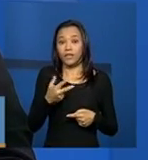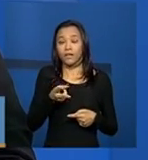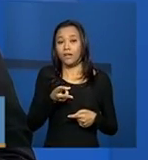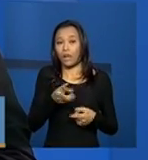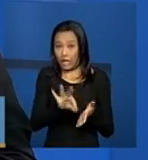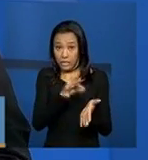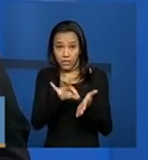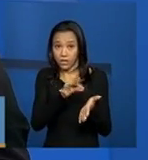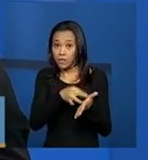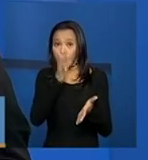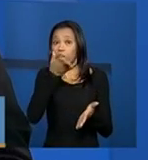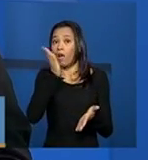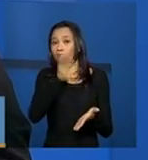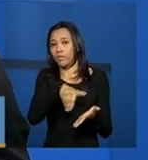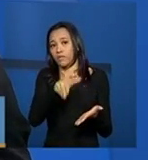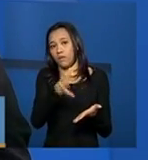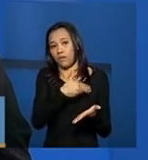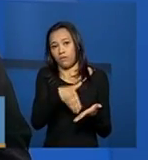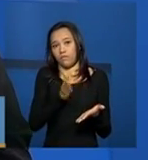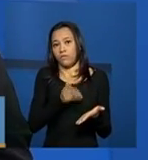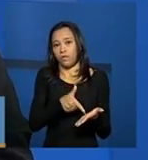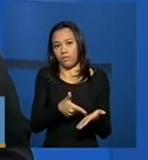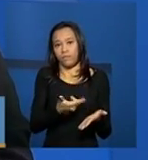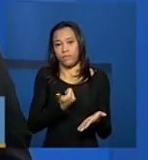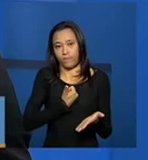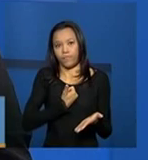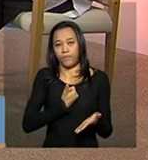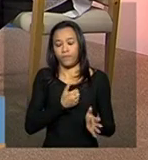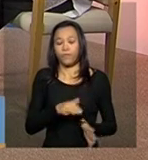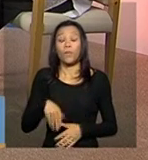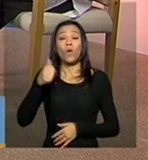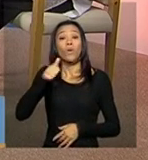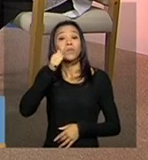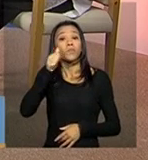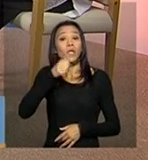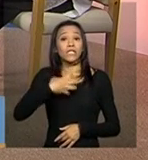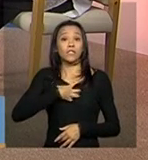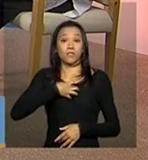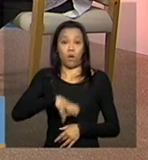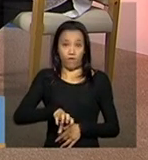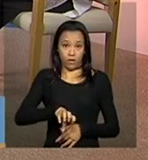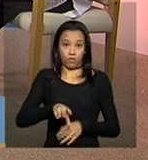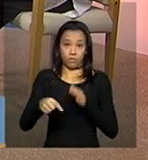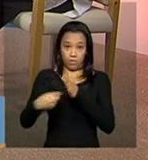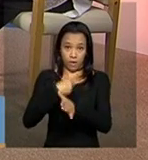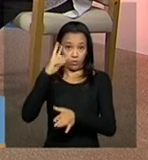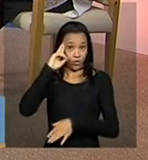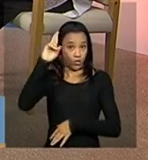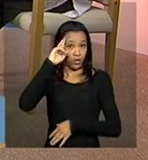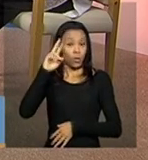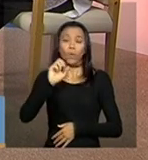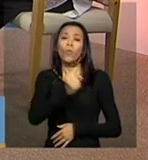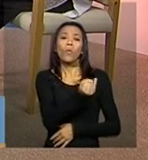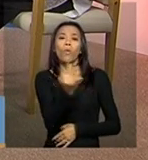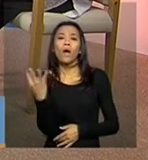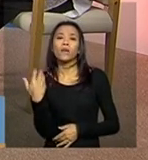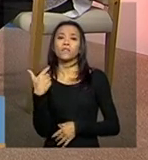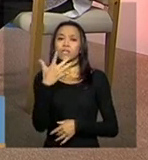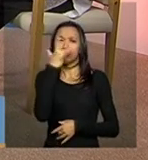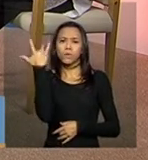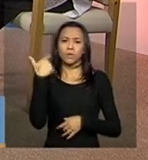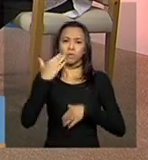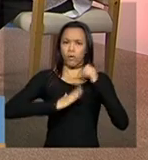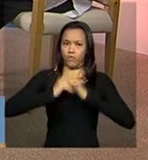está cancelada, não está mais ativa. Gestora de Salvador pergunta quais trabalhadores devo inserir no quadro de